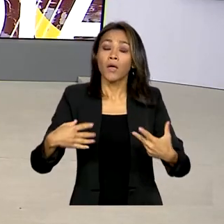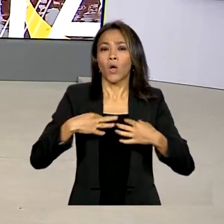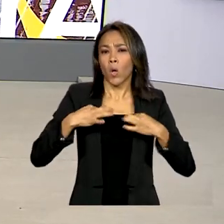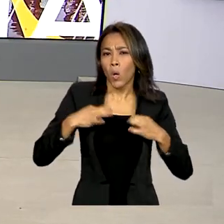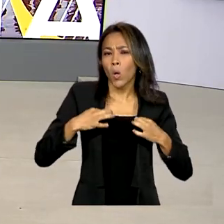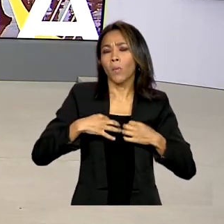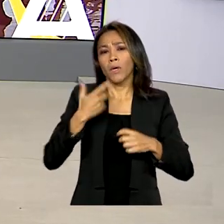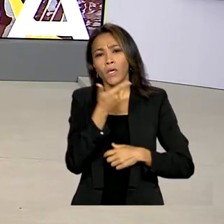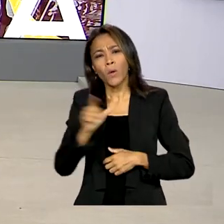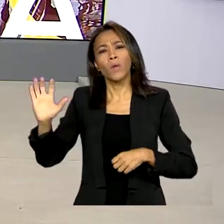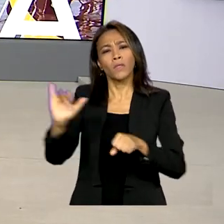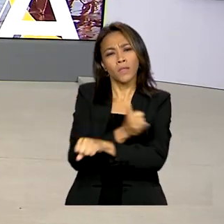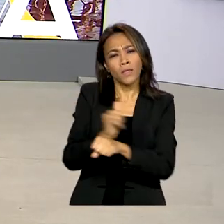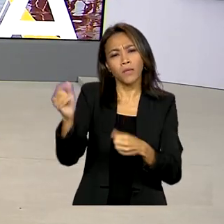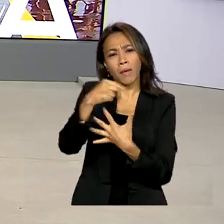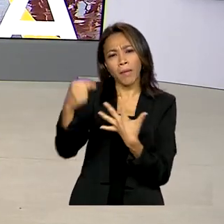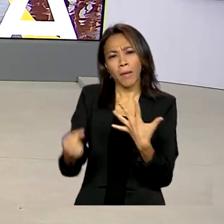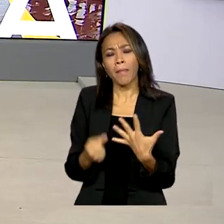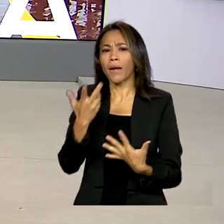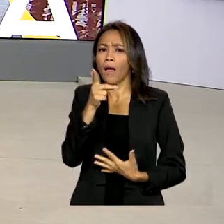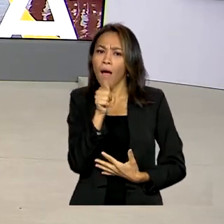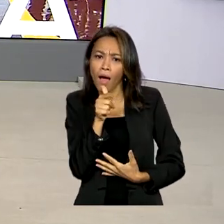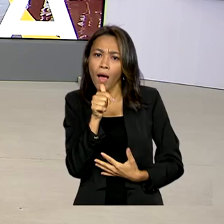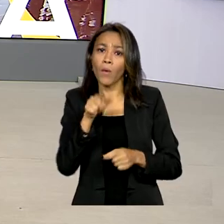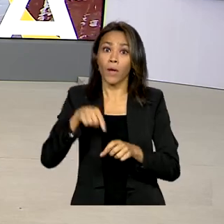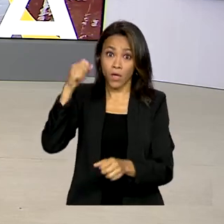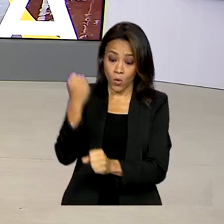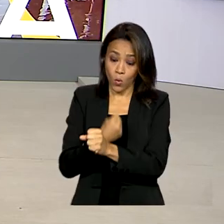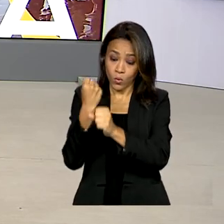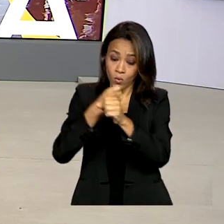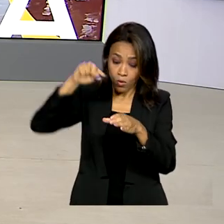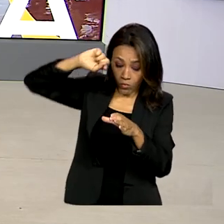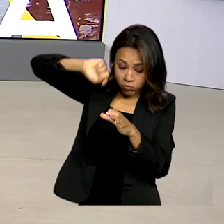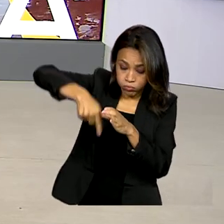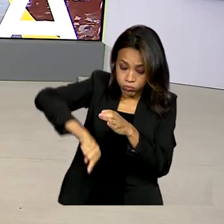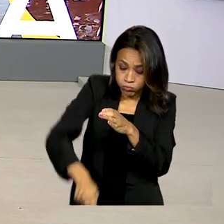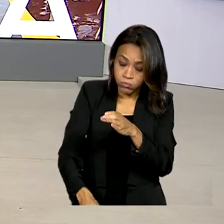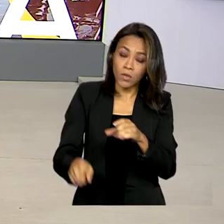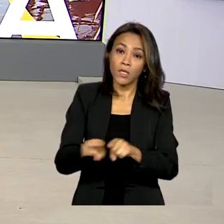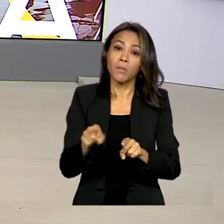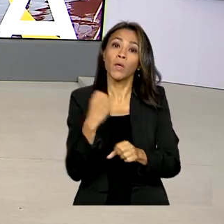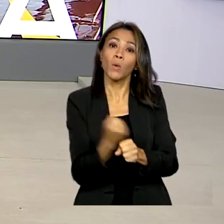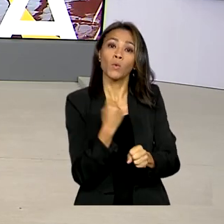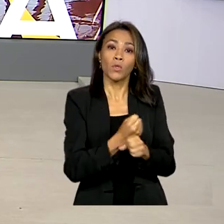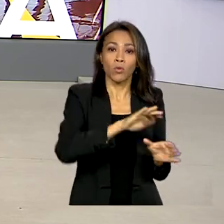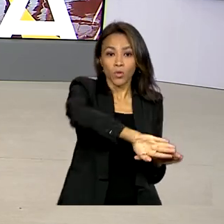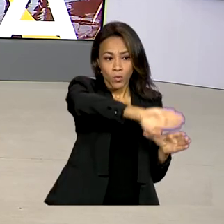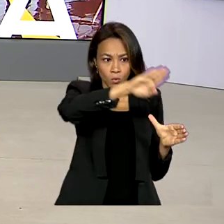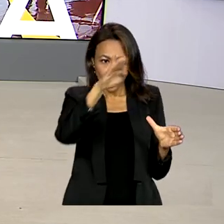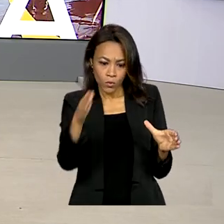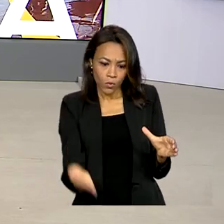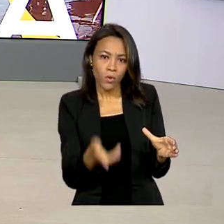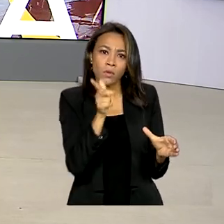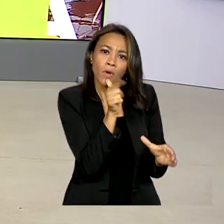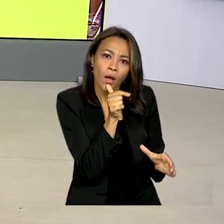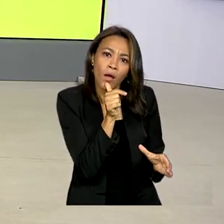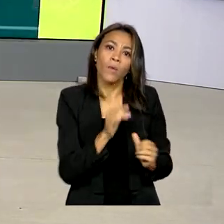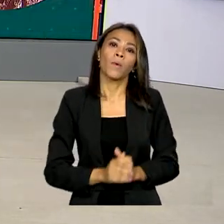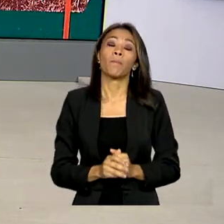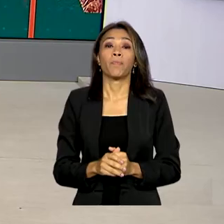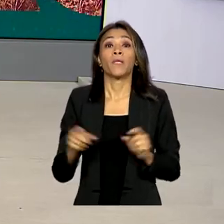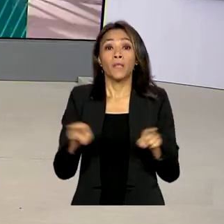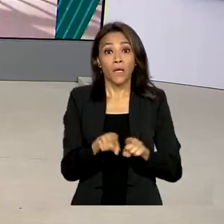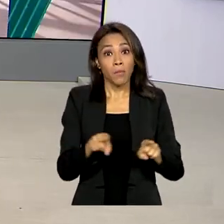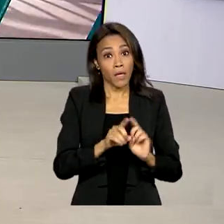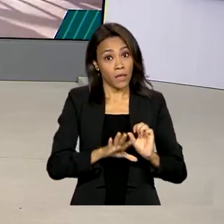abastecimento de água potável, como construção de cisternas e perfuração de postos artesianos. A Força Nacional de Segurança poderá dar